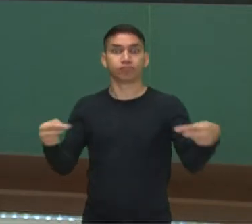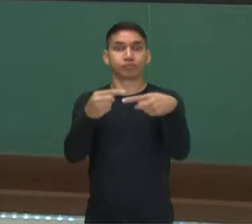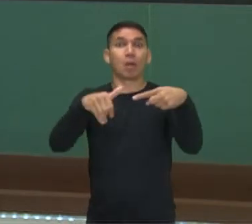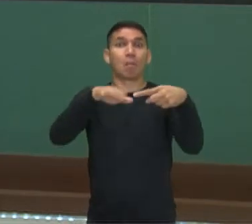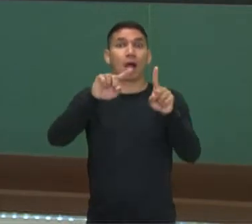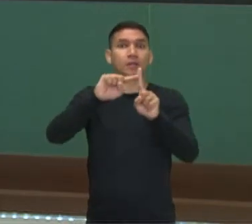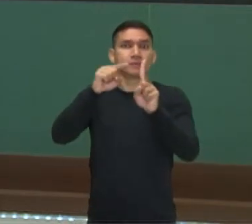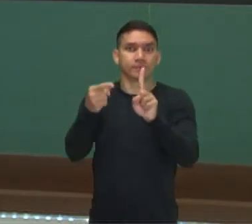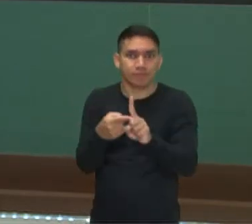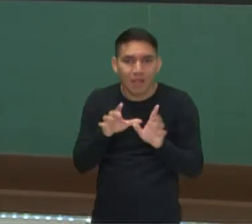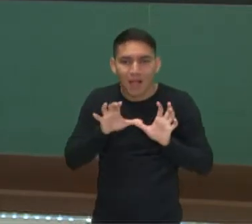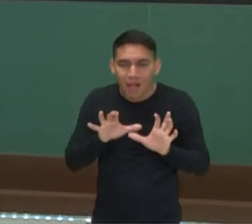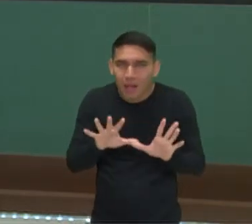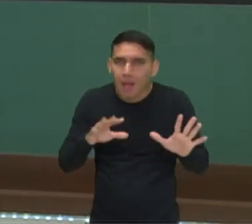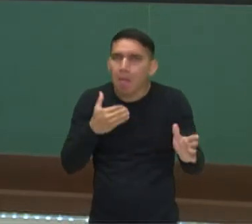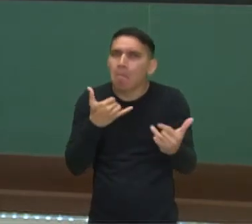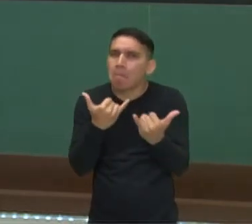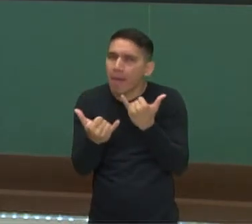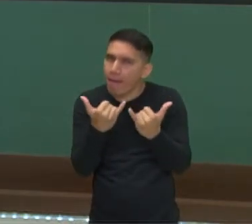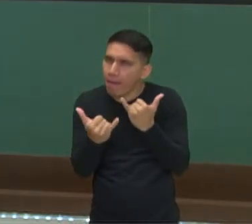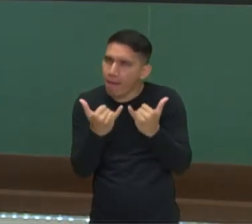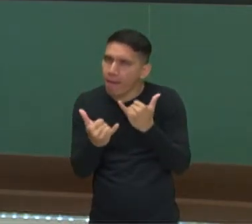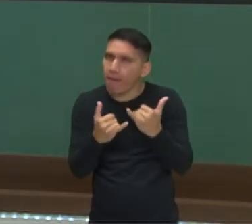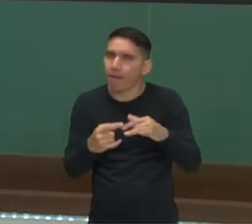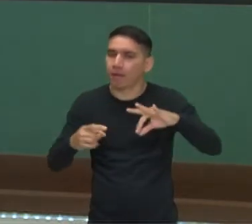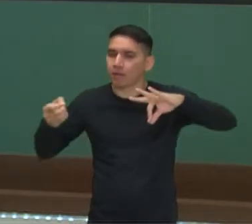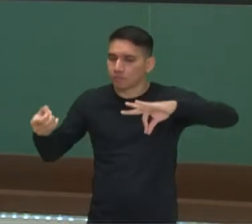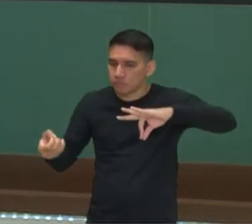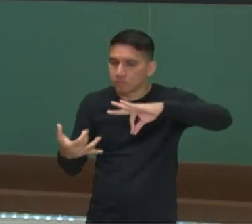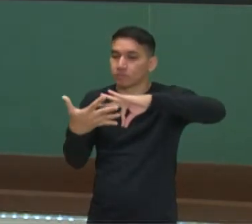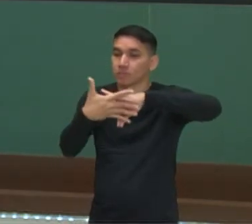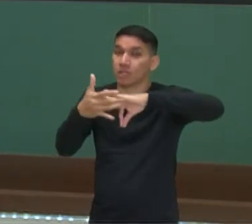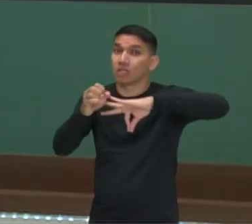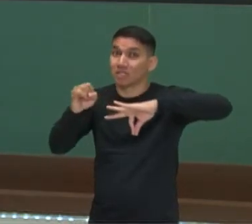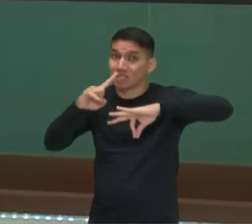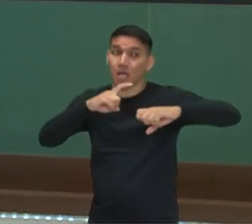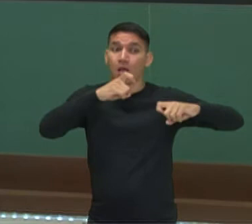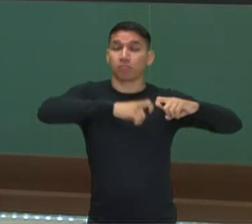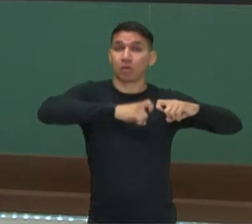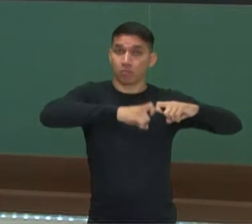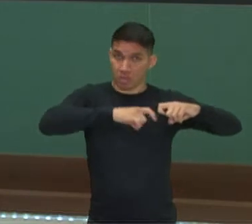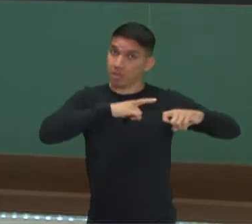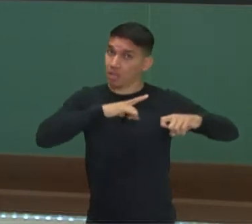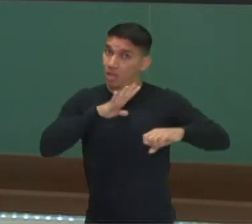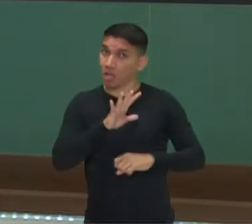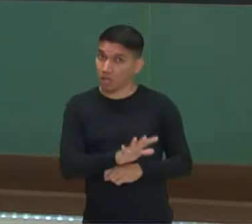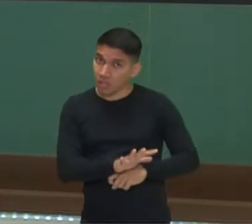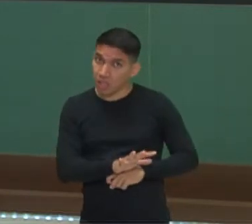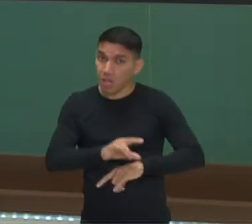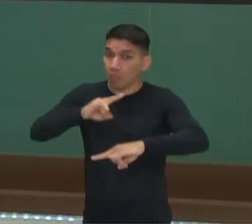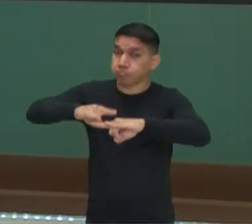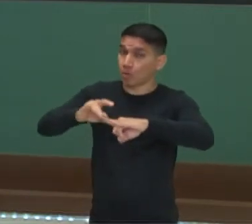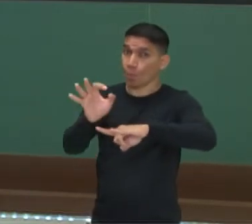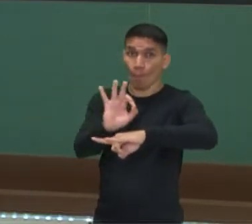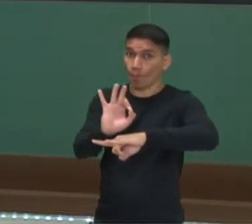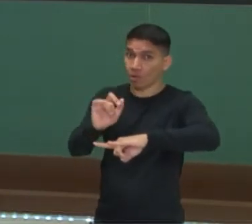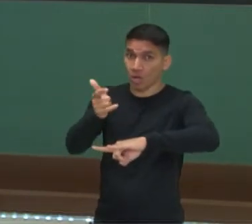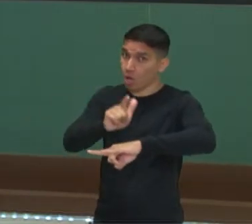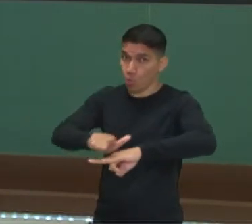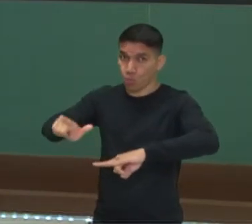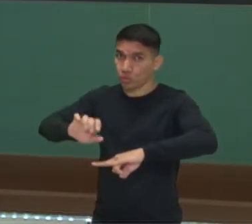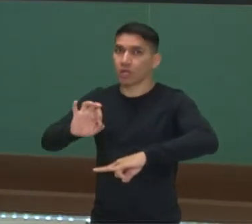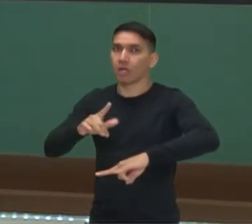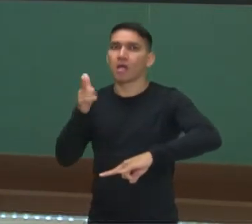Então, nesses dias próximos à ovulação, se ela tiver uma relação sexual sem preservativo, os